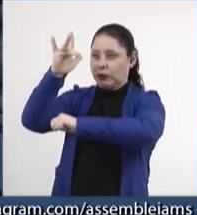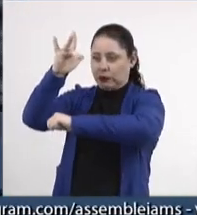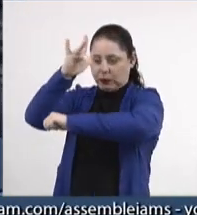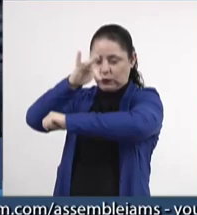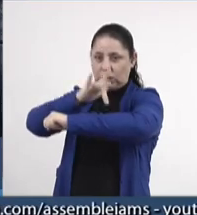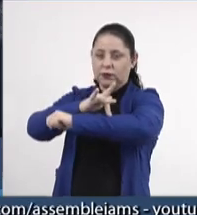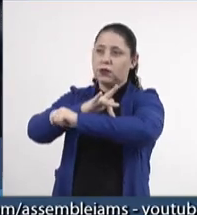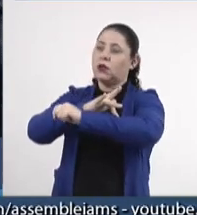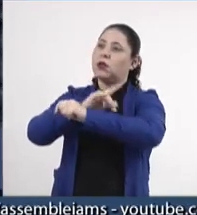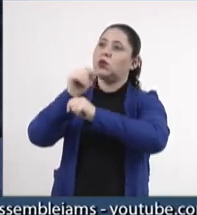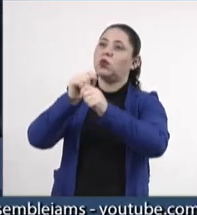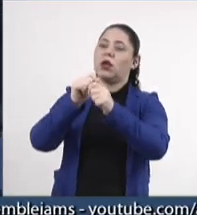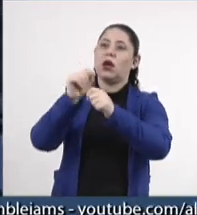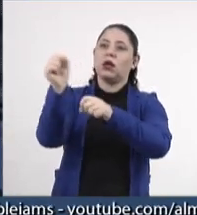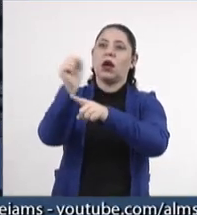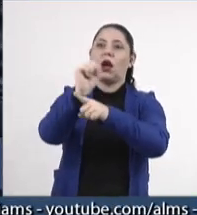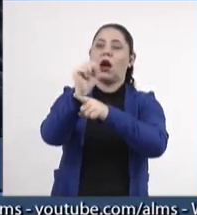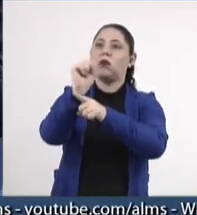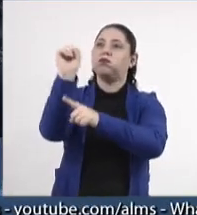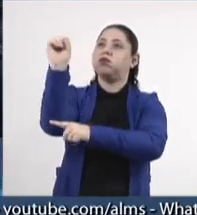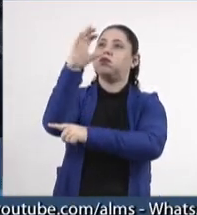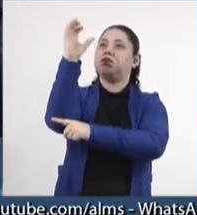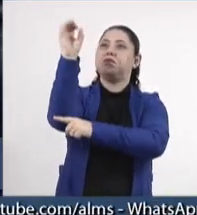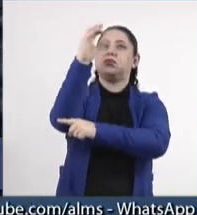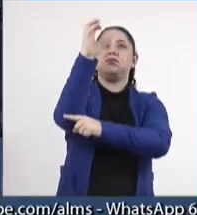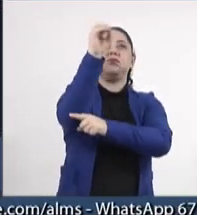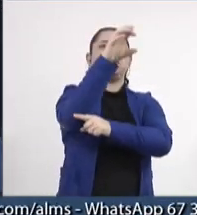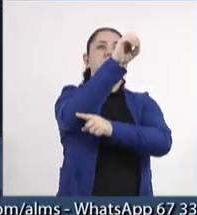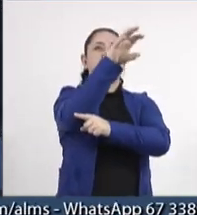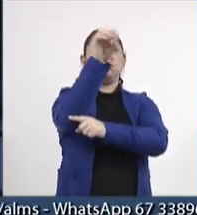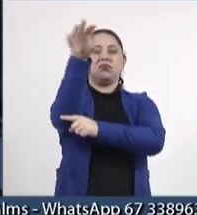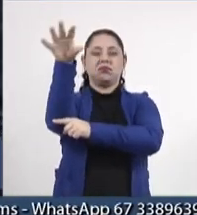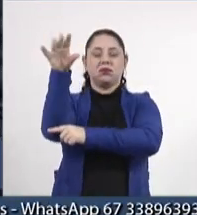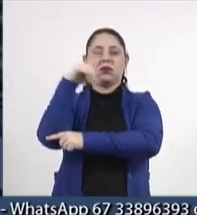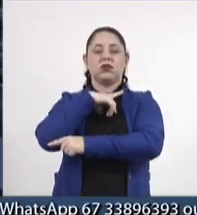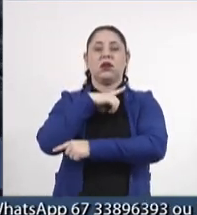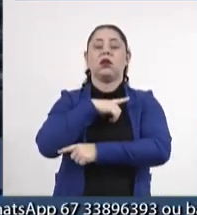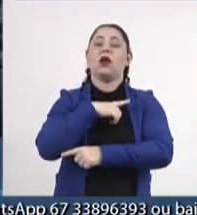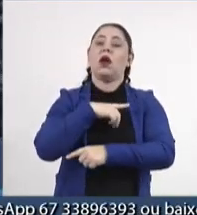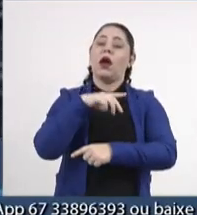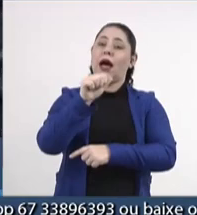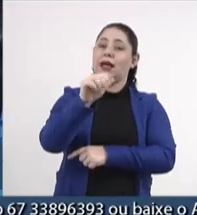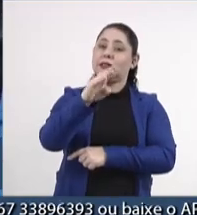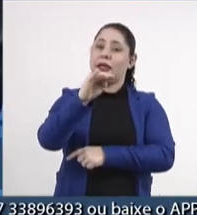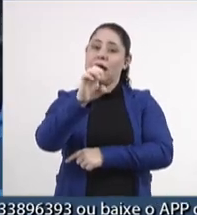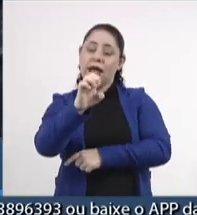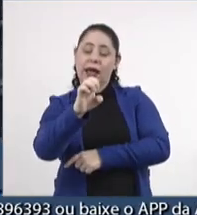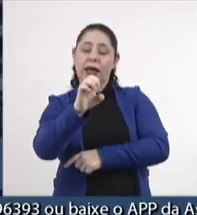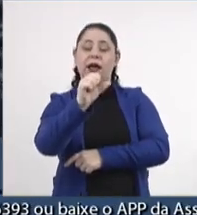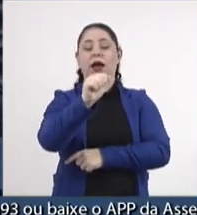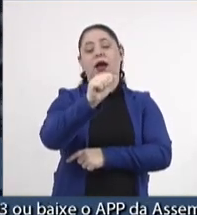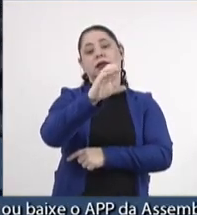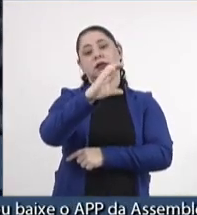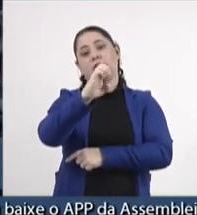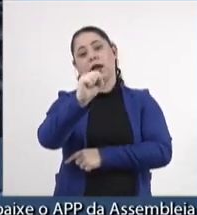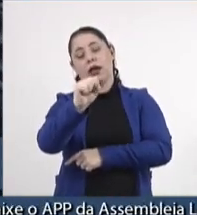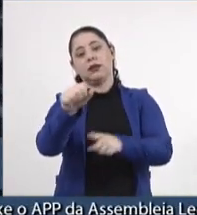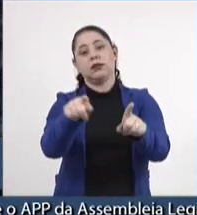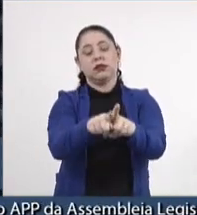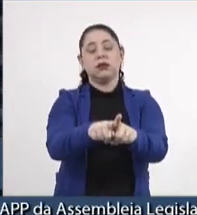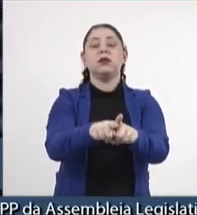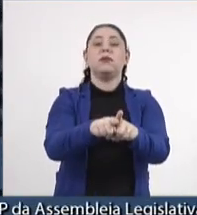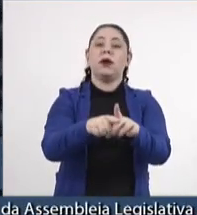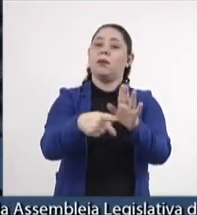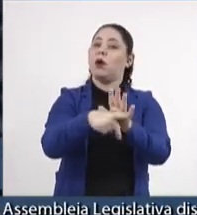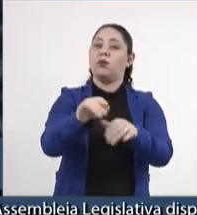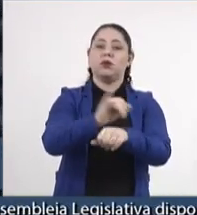fazer o fumacê, estratégias de mutirão, estratégias com os agentes de saúde, enfim, são várias estratégias